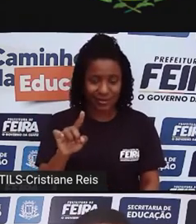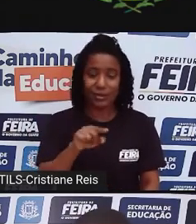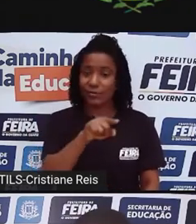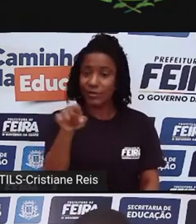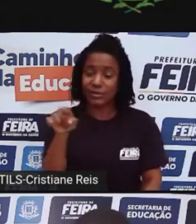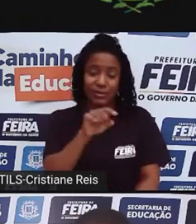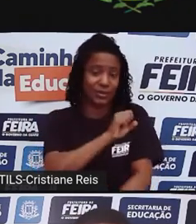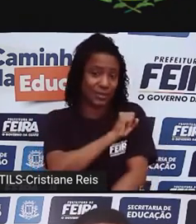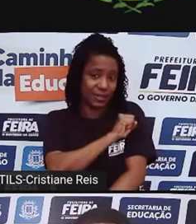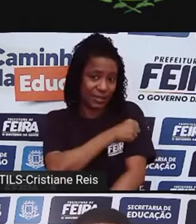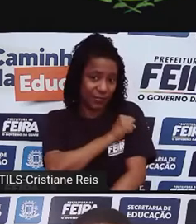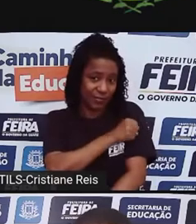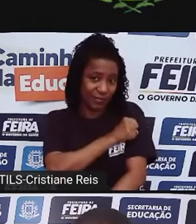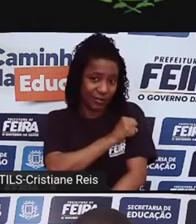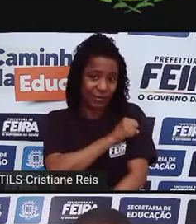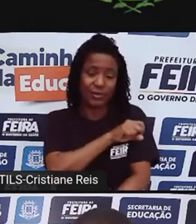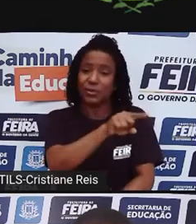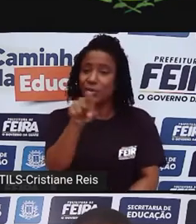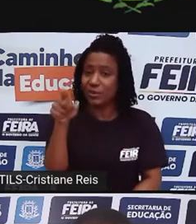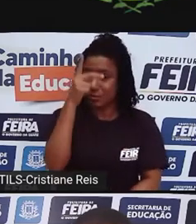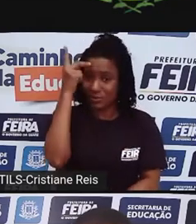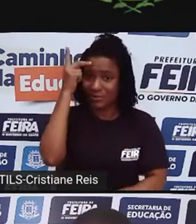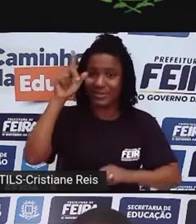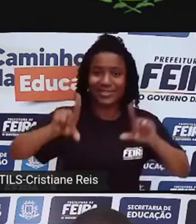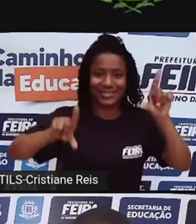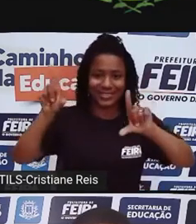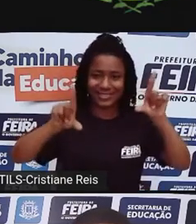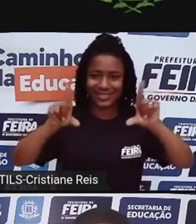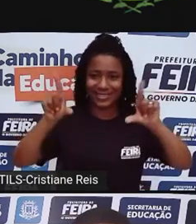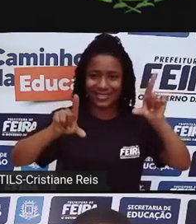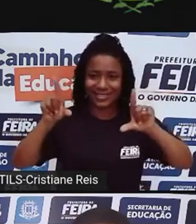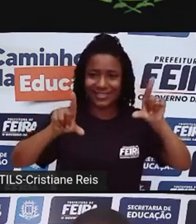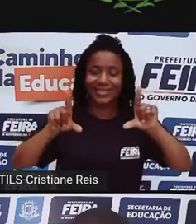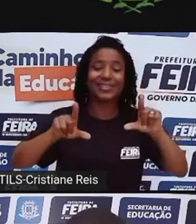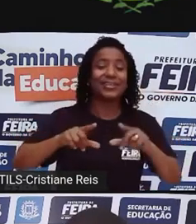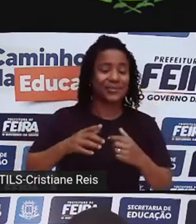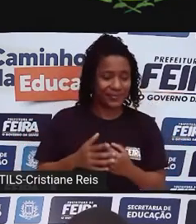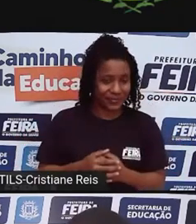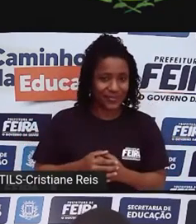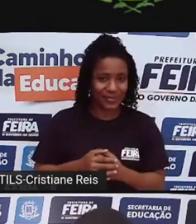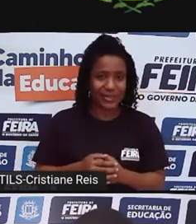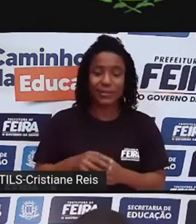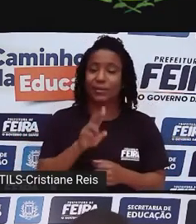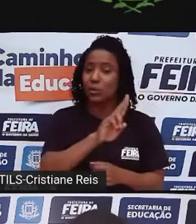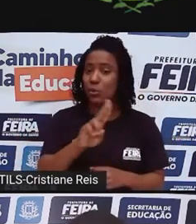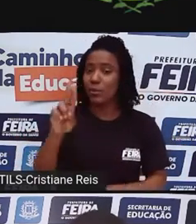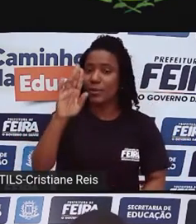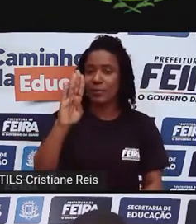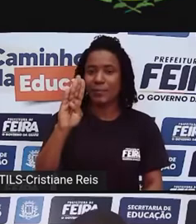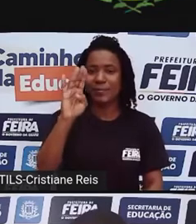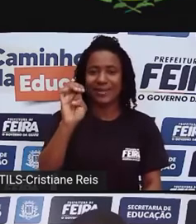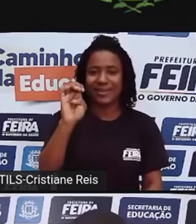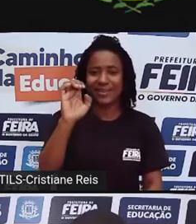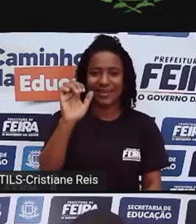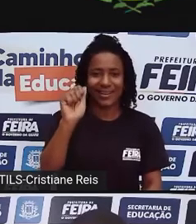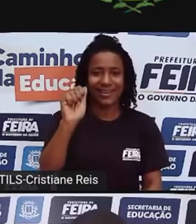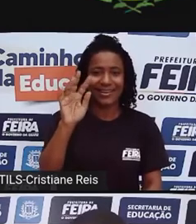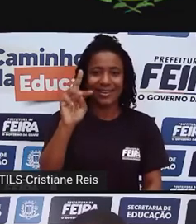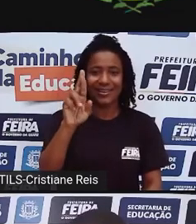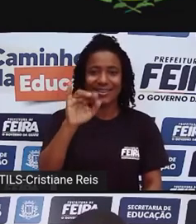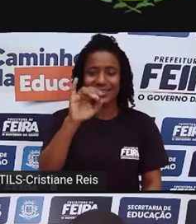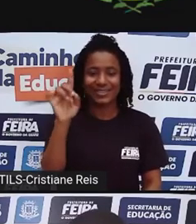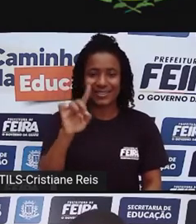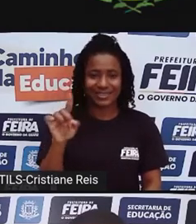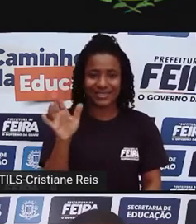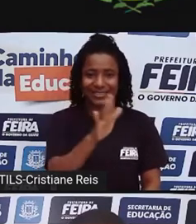ano e de tantas outras pessoas que vão assistir essa live que vão em busca de Beatriz Nascimento. Não tem como a gente reler o Brasil